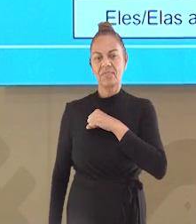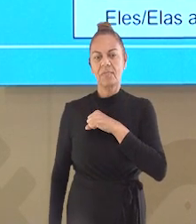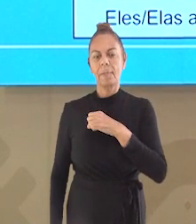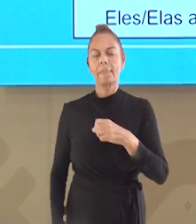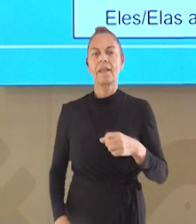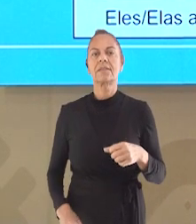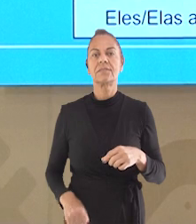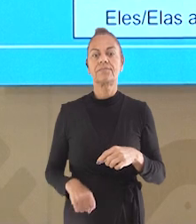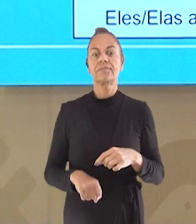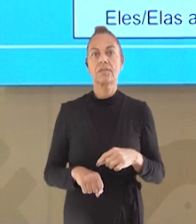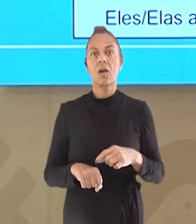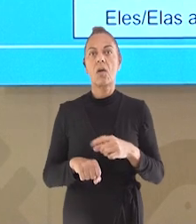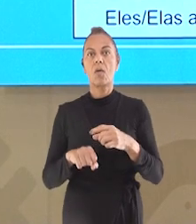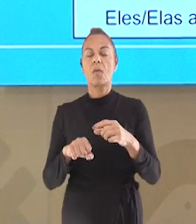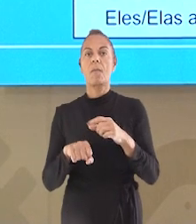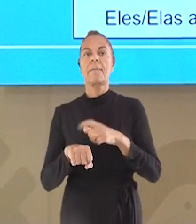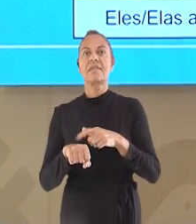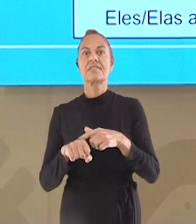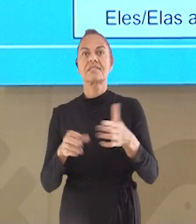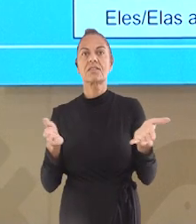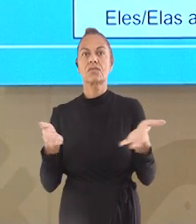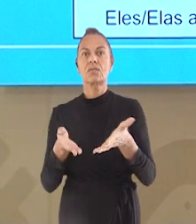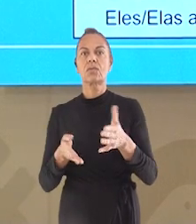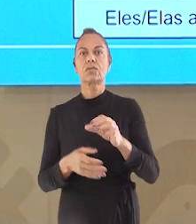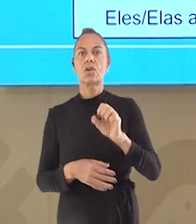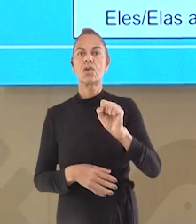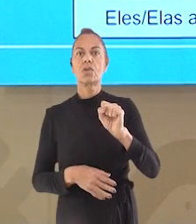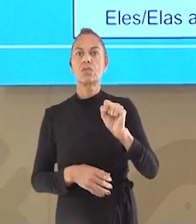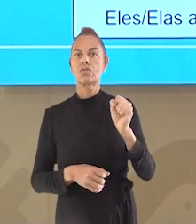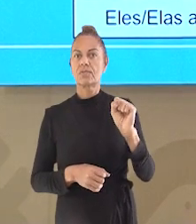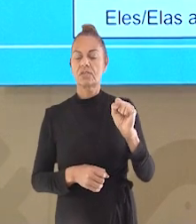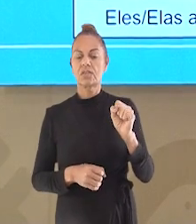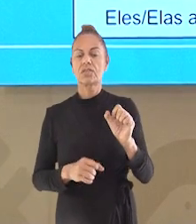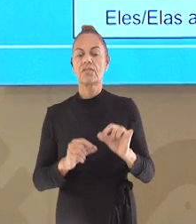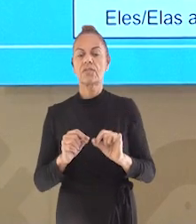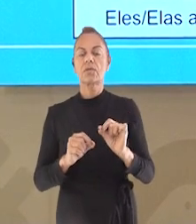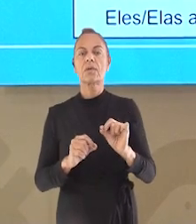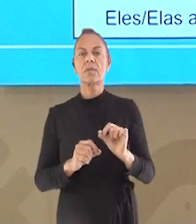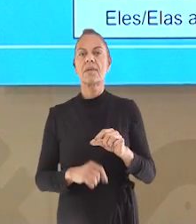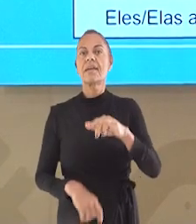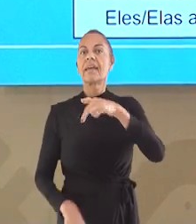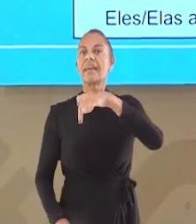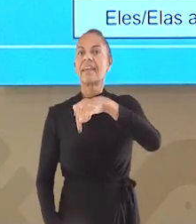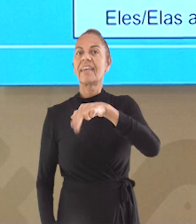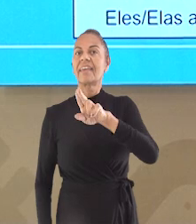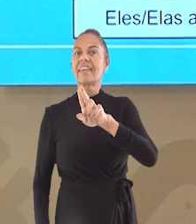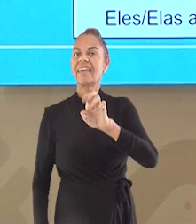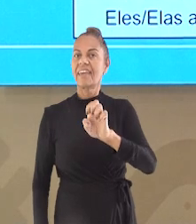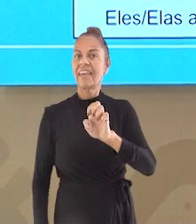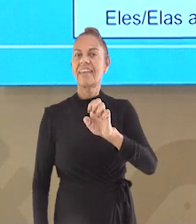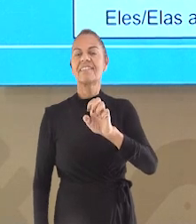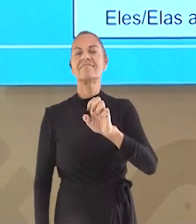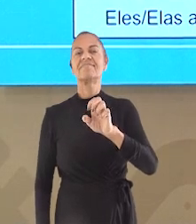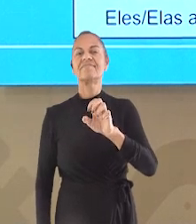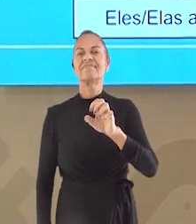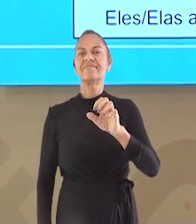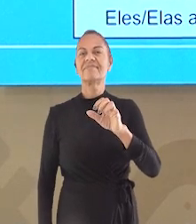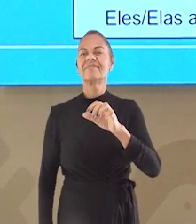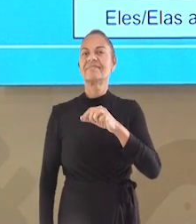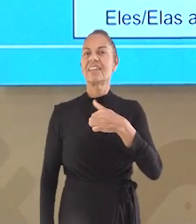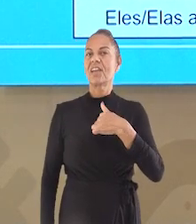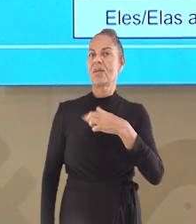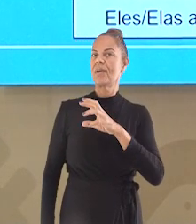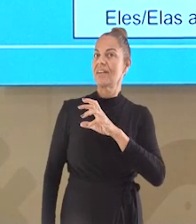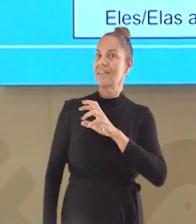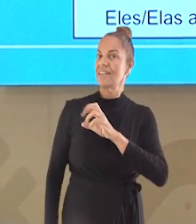pessoa do plural, finalizou. Já o presente do subjuntivo ficou assim. Que eu ame, que tu ames,